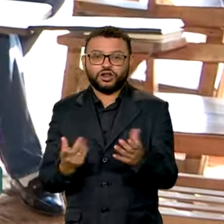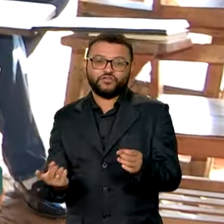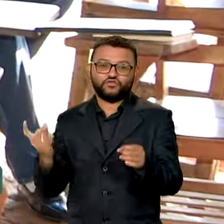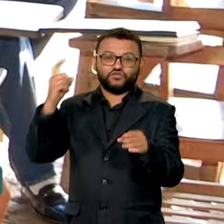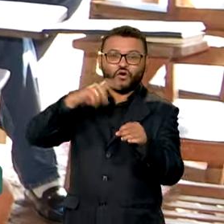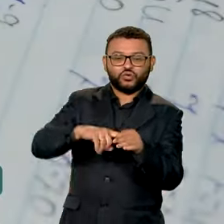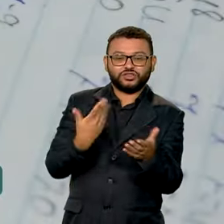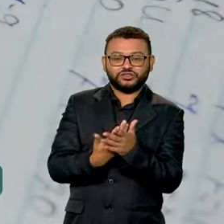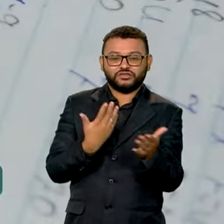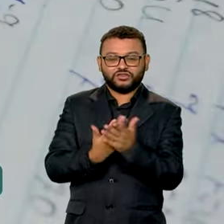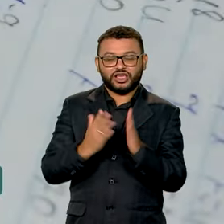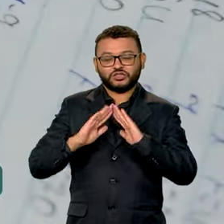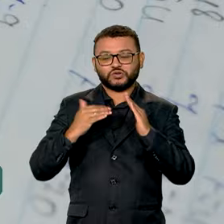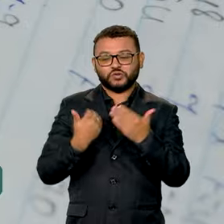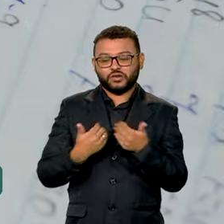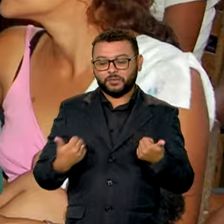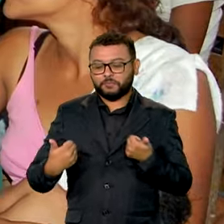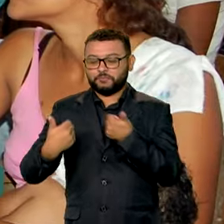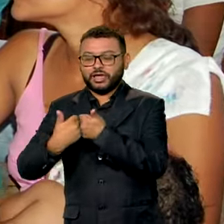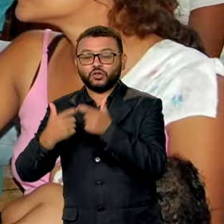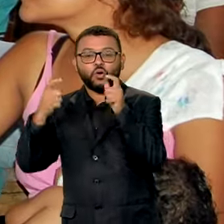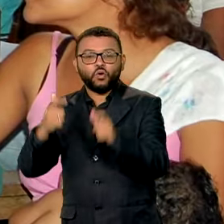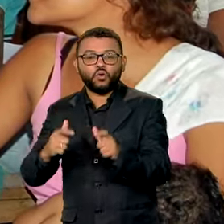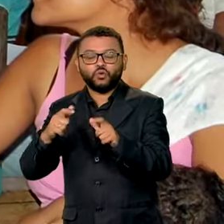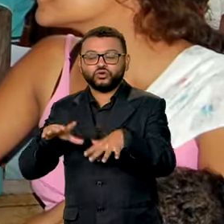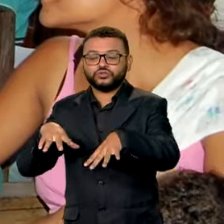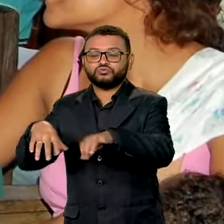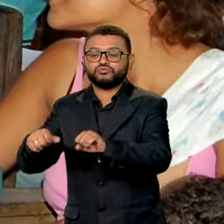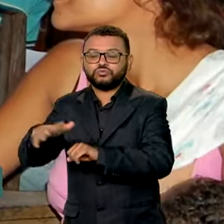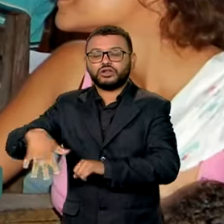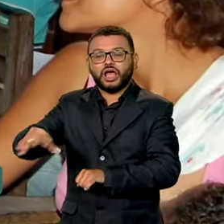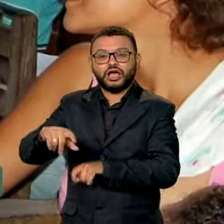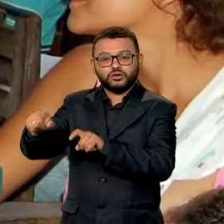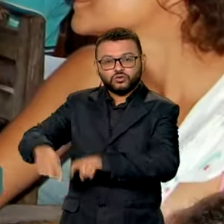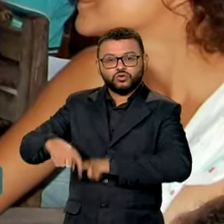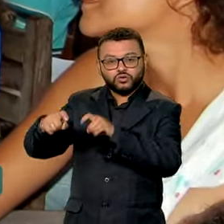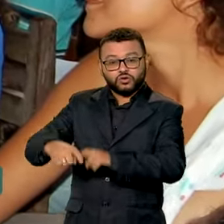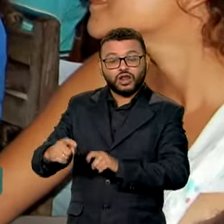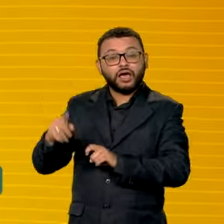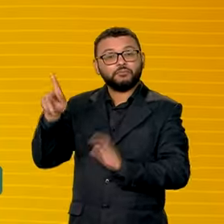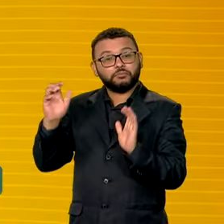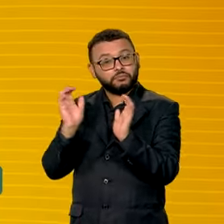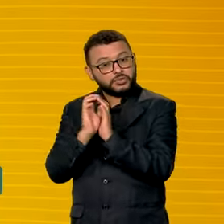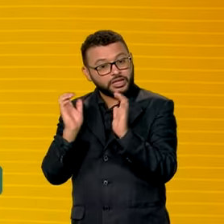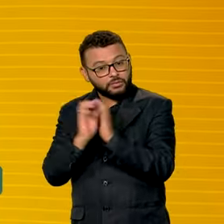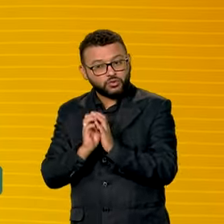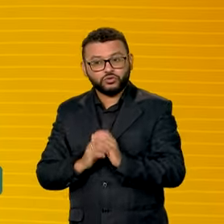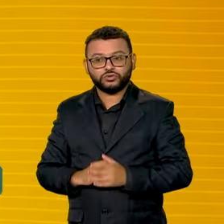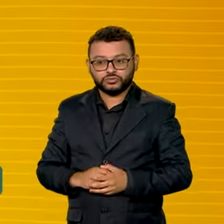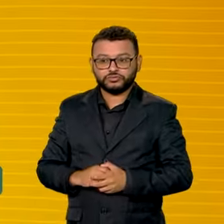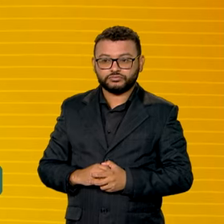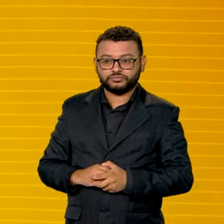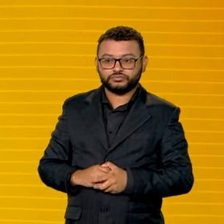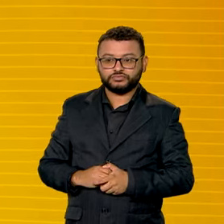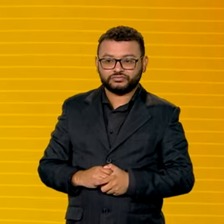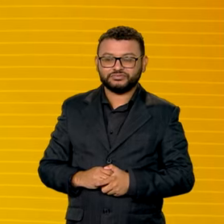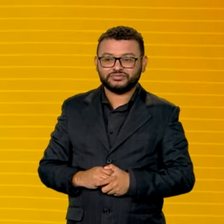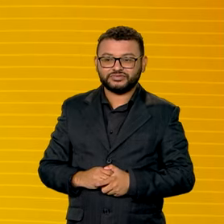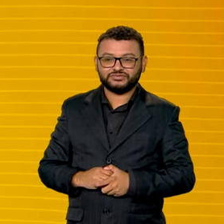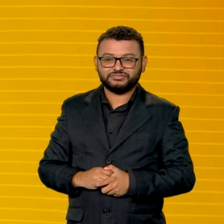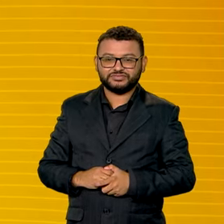em uma escola próxima ao sítio onde mora, Caruaru, Pernambuco. Hoje em dia tudo é o estudo.